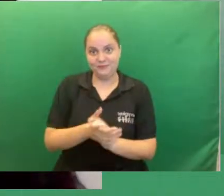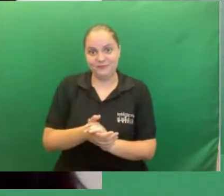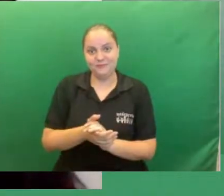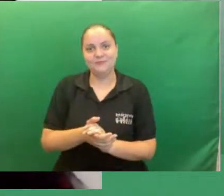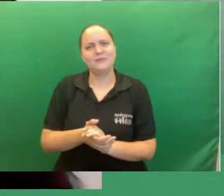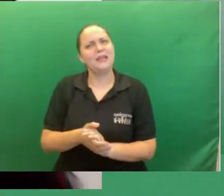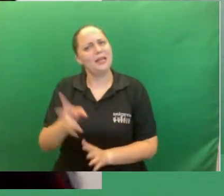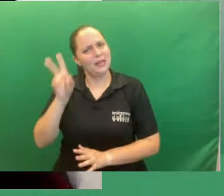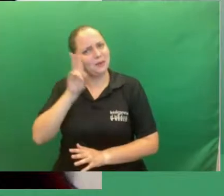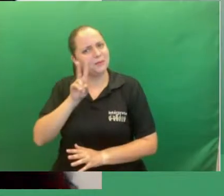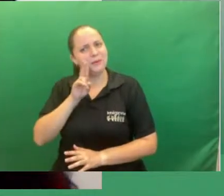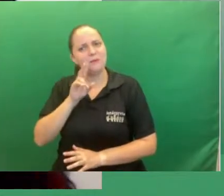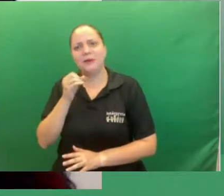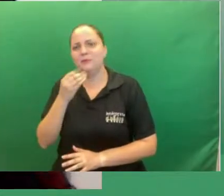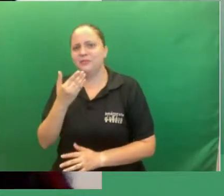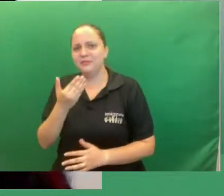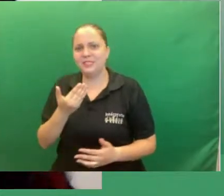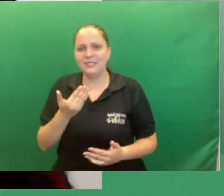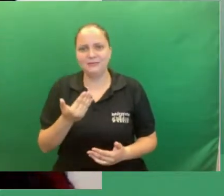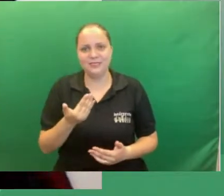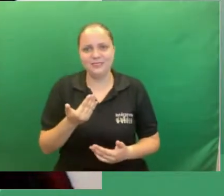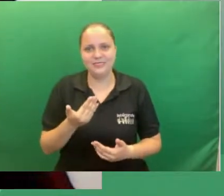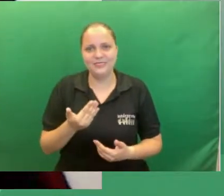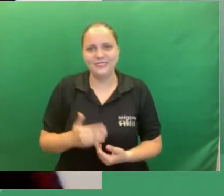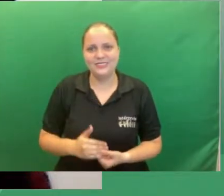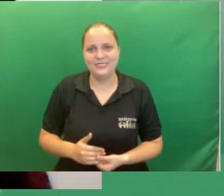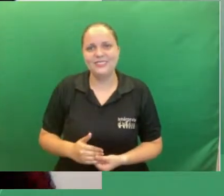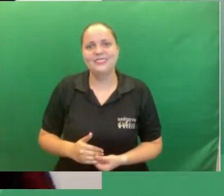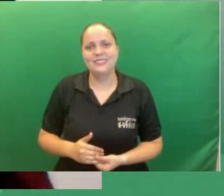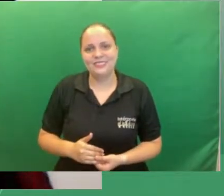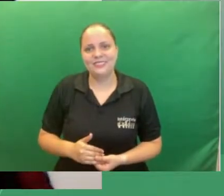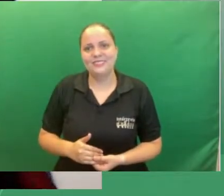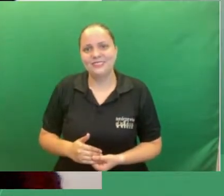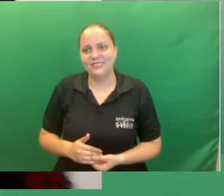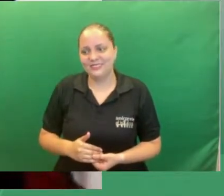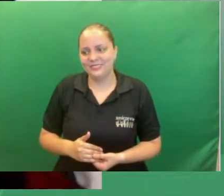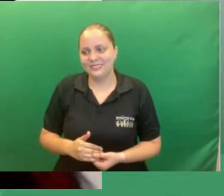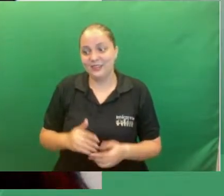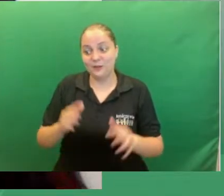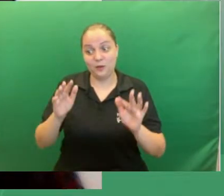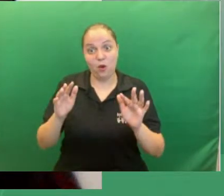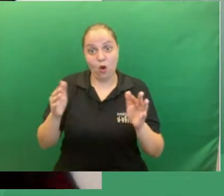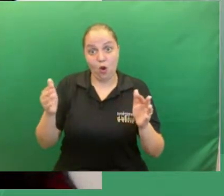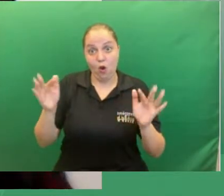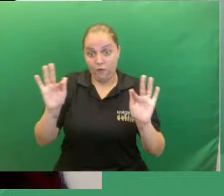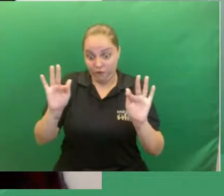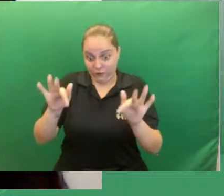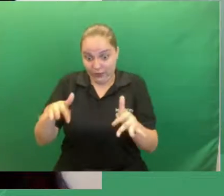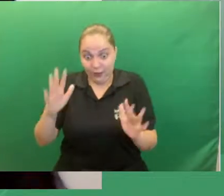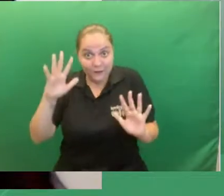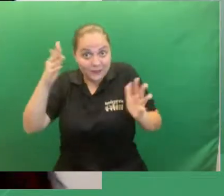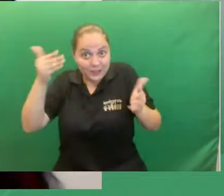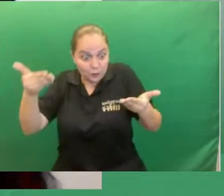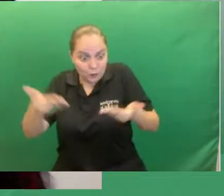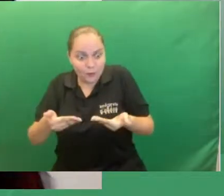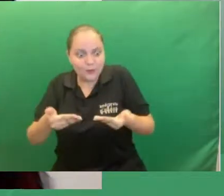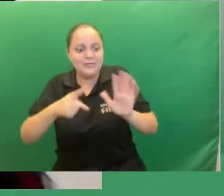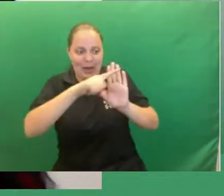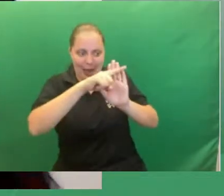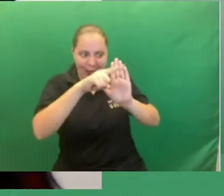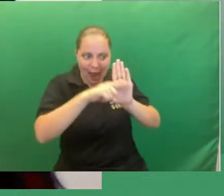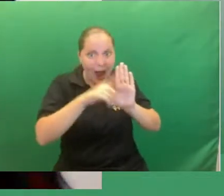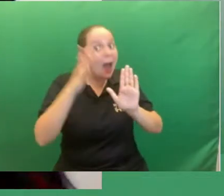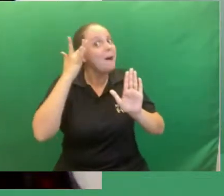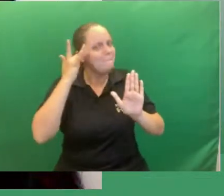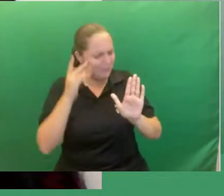professora realmente é final do nosso evento hoje gente amanhã a gente tem mais evento